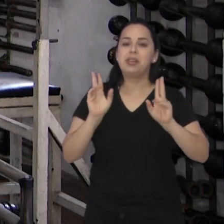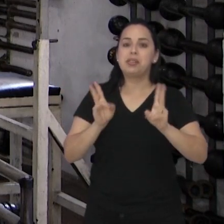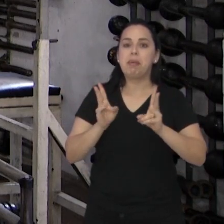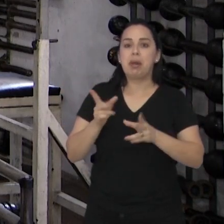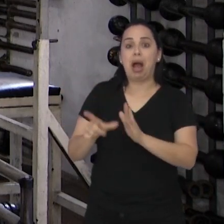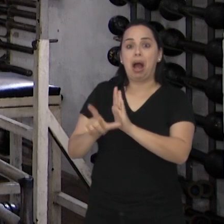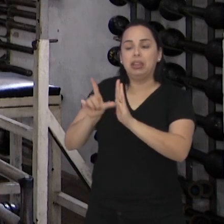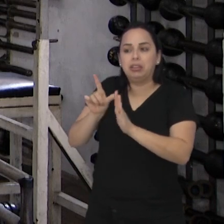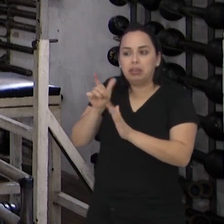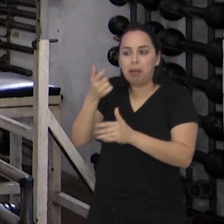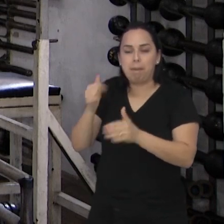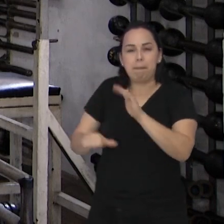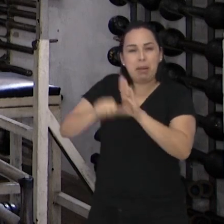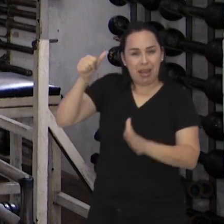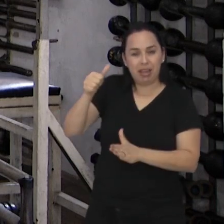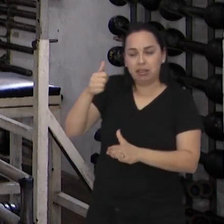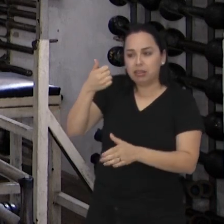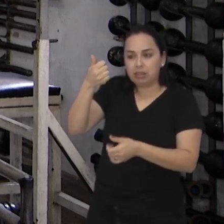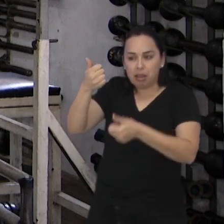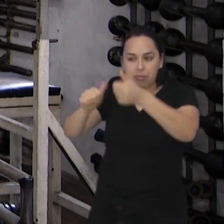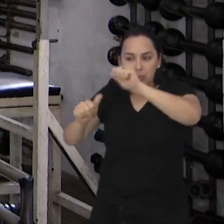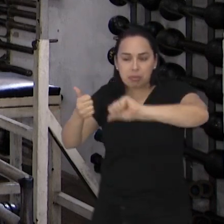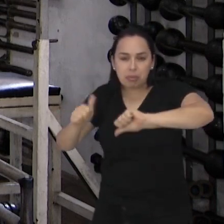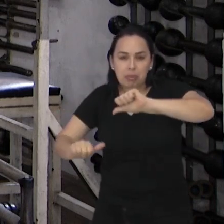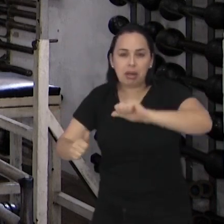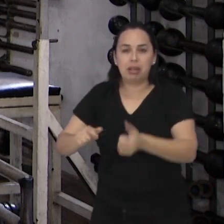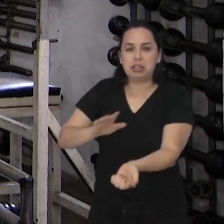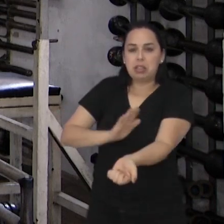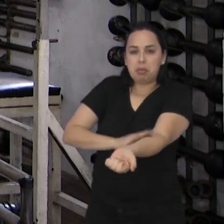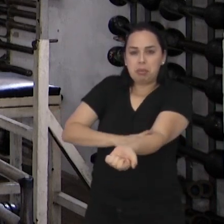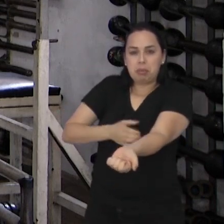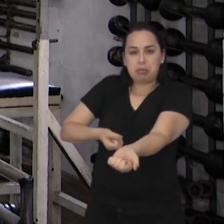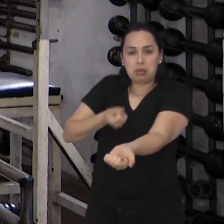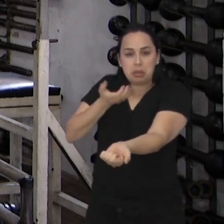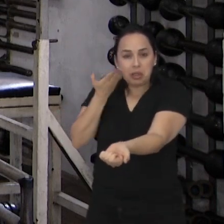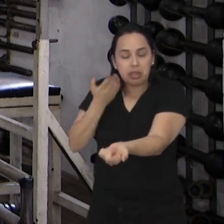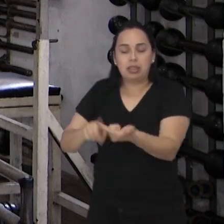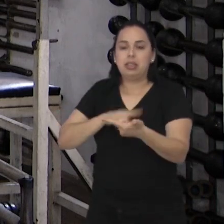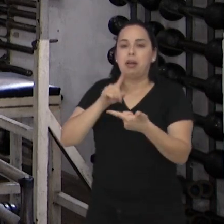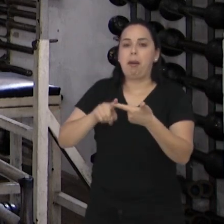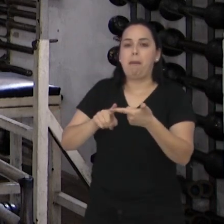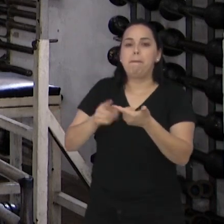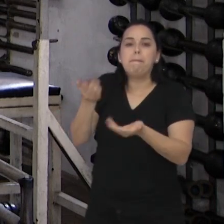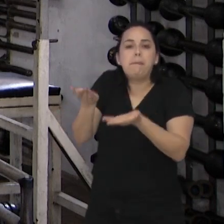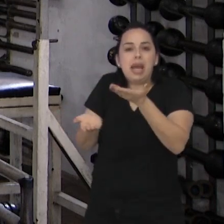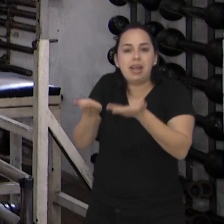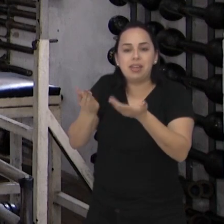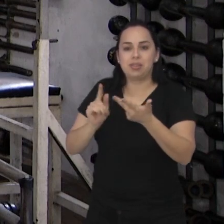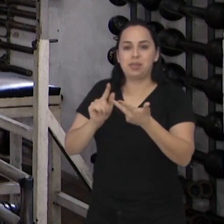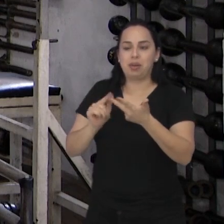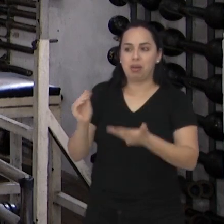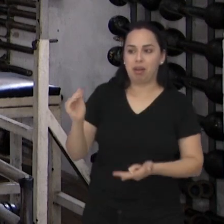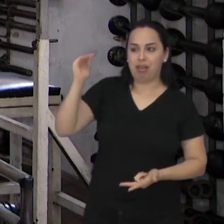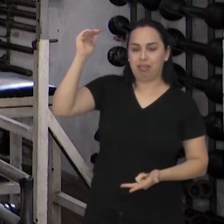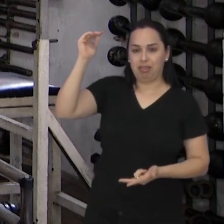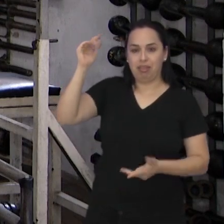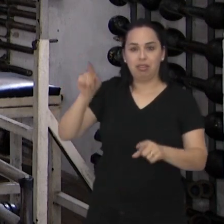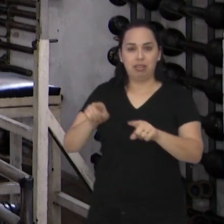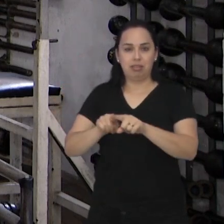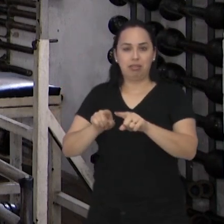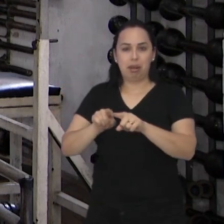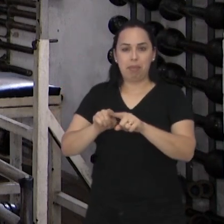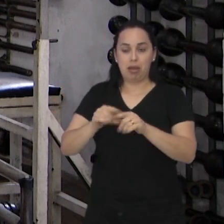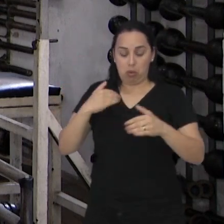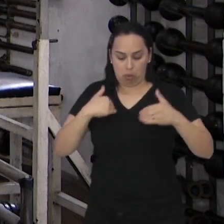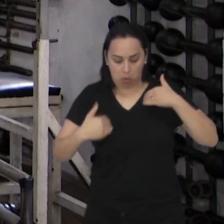eu faço uma avaliação com medição da pressão arterial, peso, altura, vendo